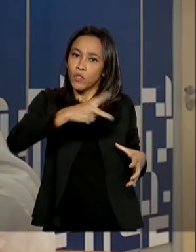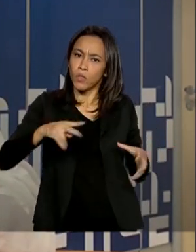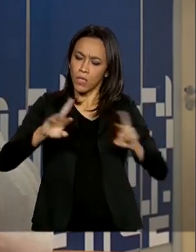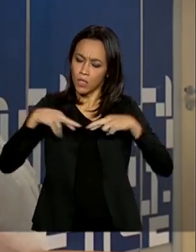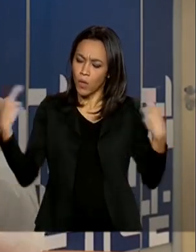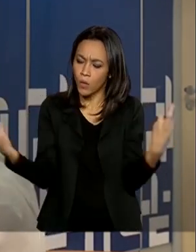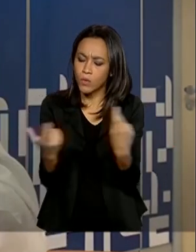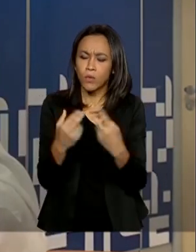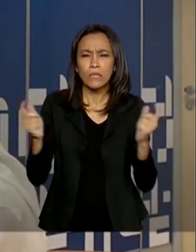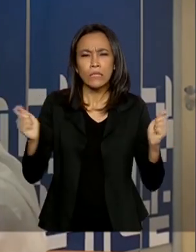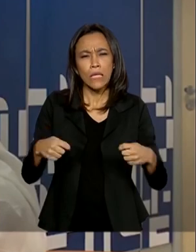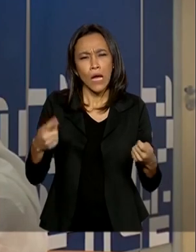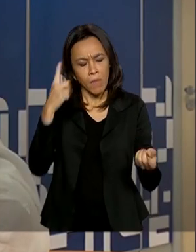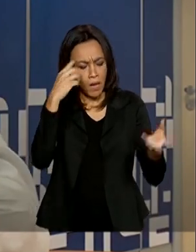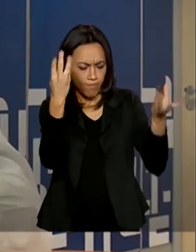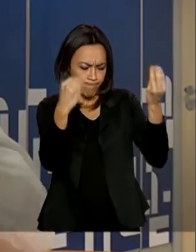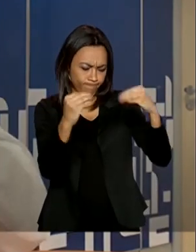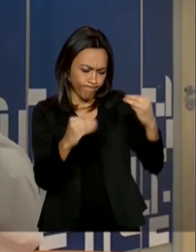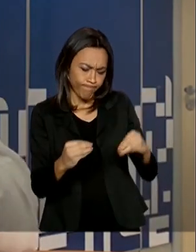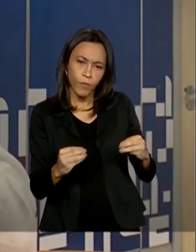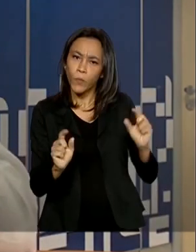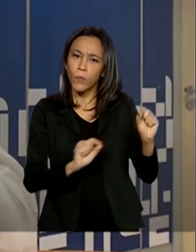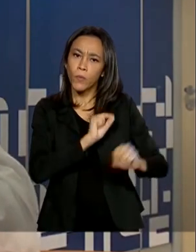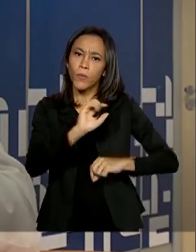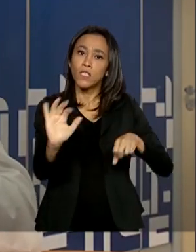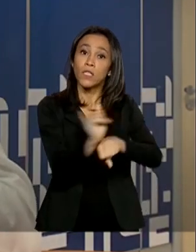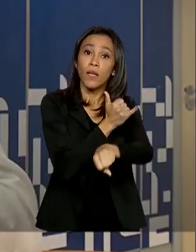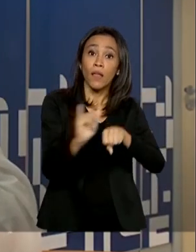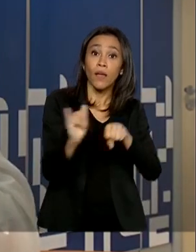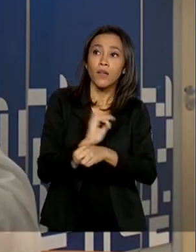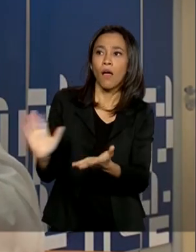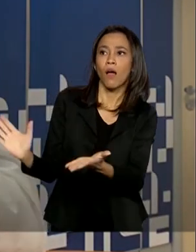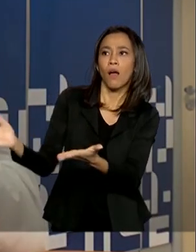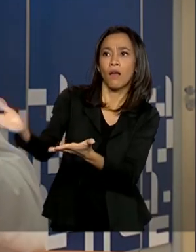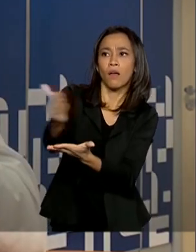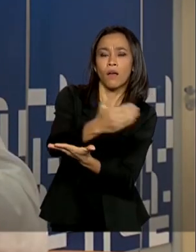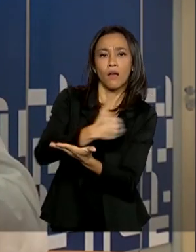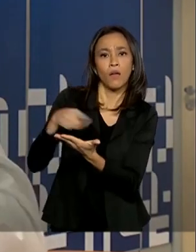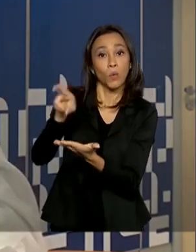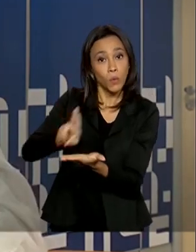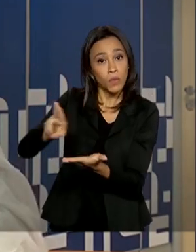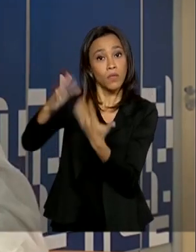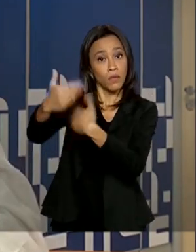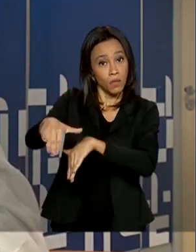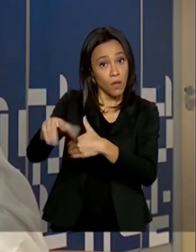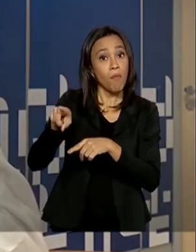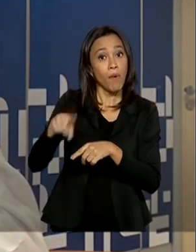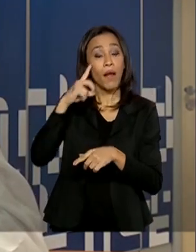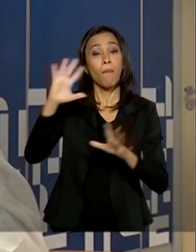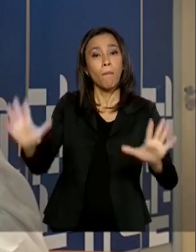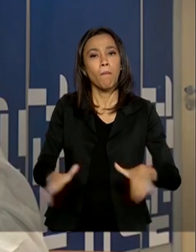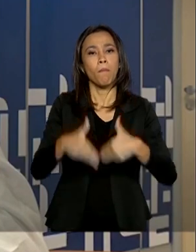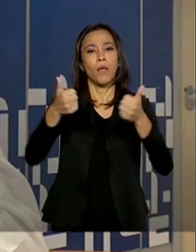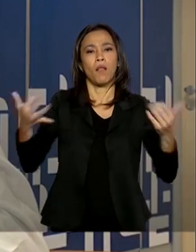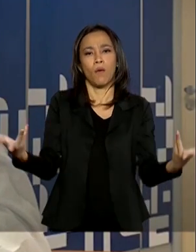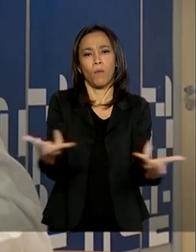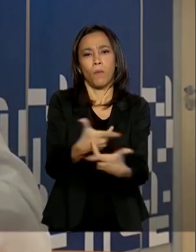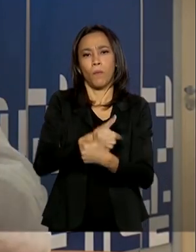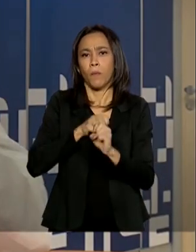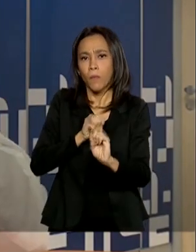poderão estabelecer estratégias a partir das informações que virão todos os anos para poder melhorar a qualidade do ensino.